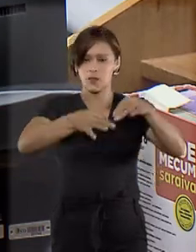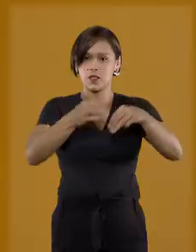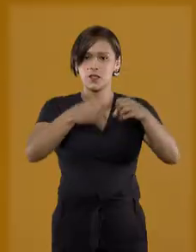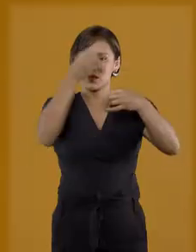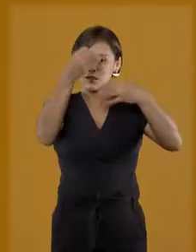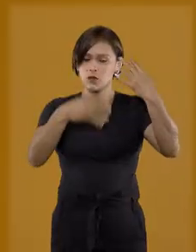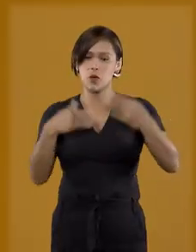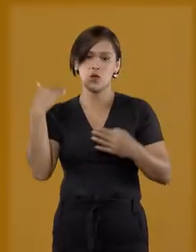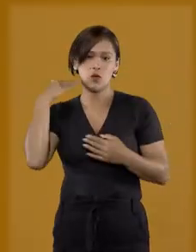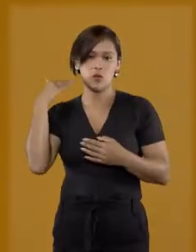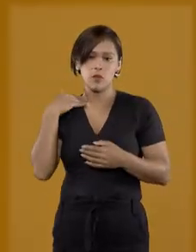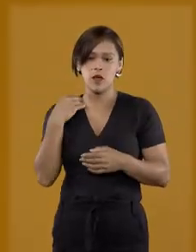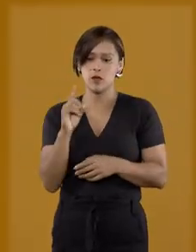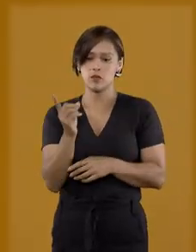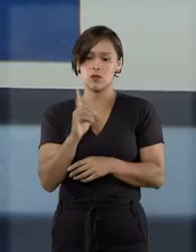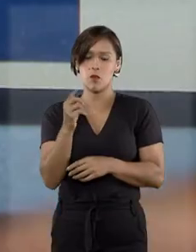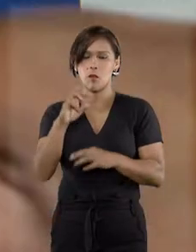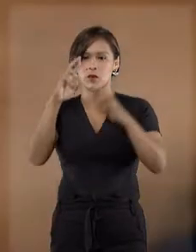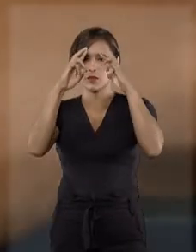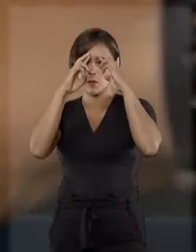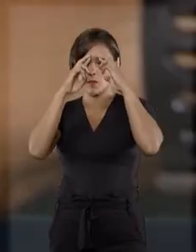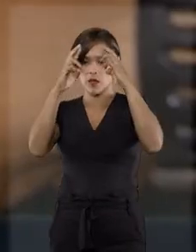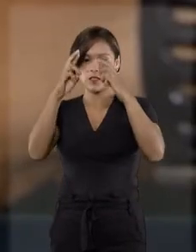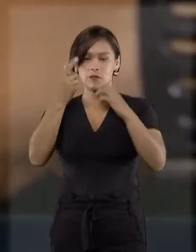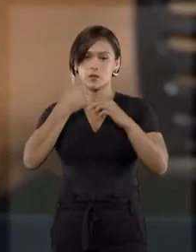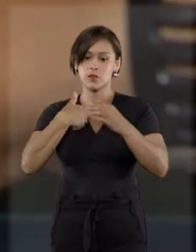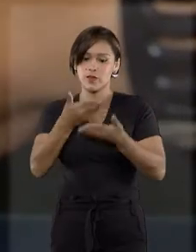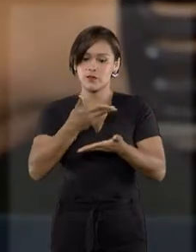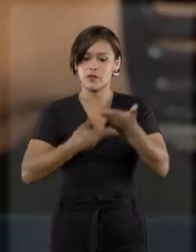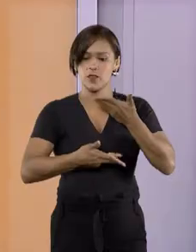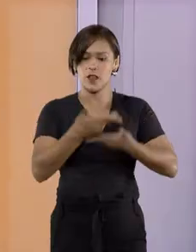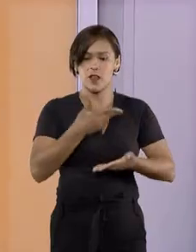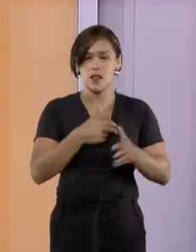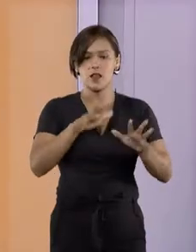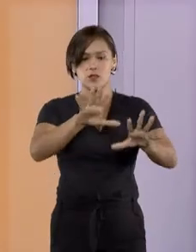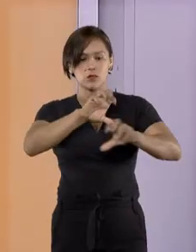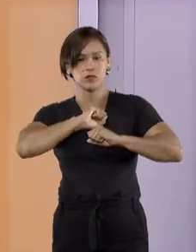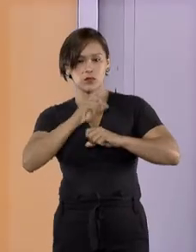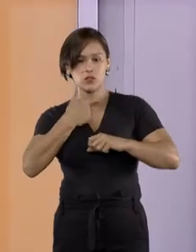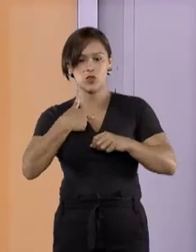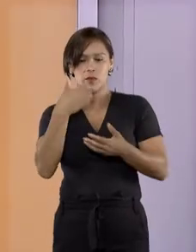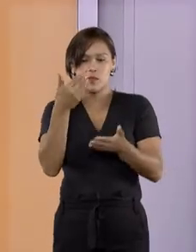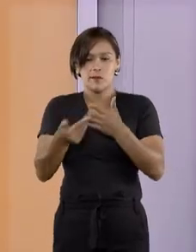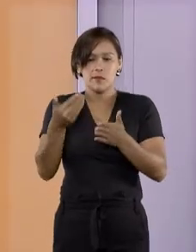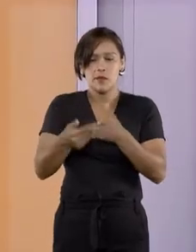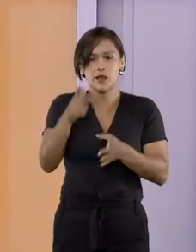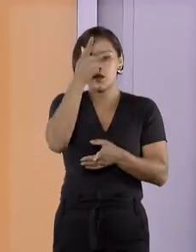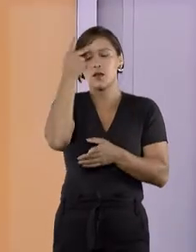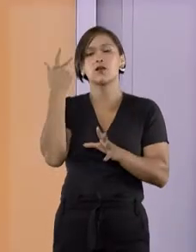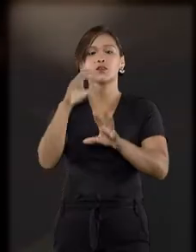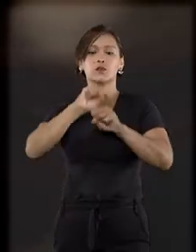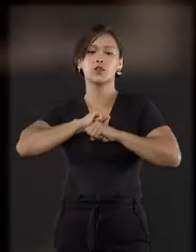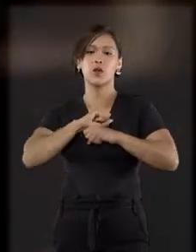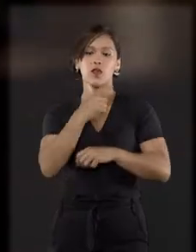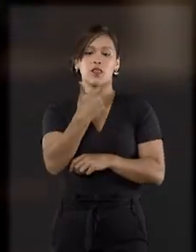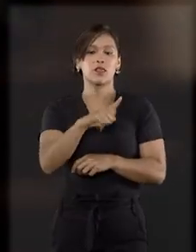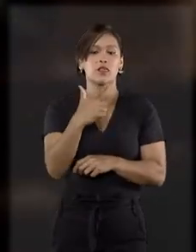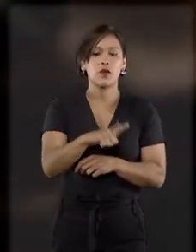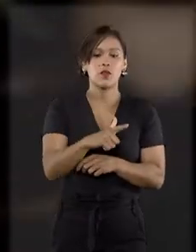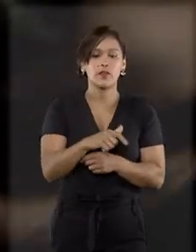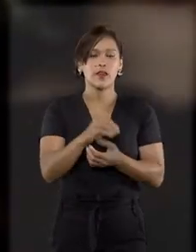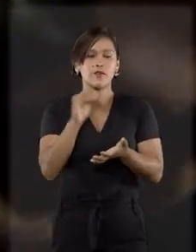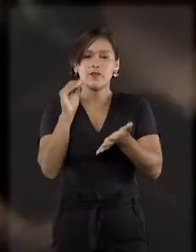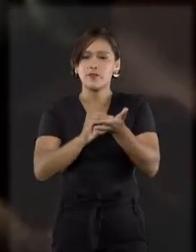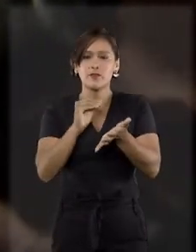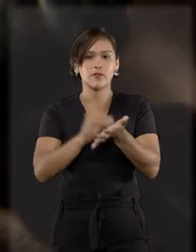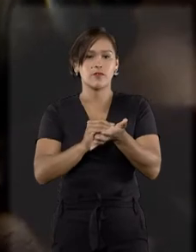explicou que o banco não pode ser classificado como fornecedor na relação de consumo que causou prejuízos ao consumidor, pois não houve falha na